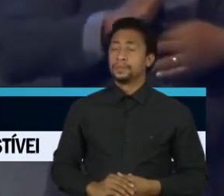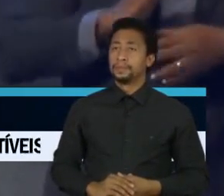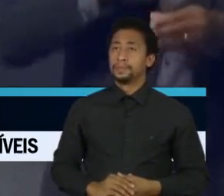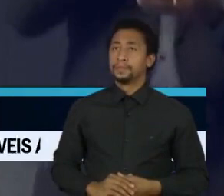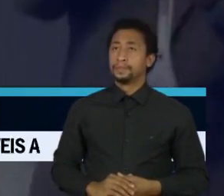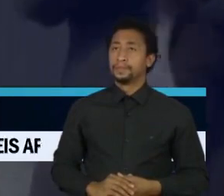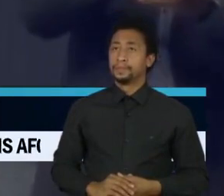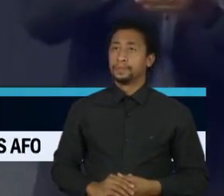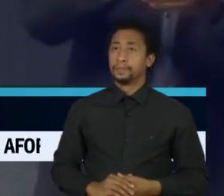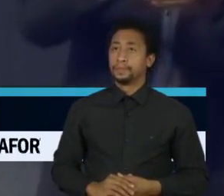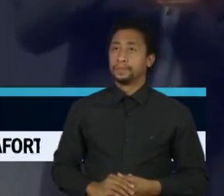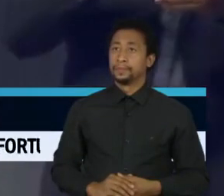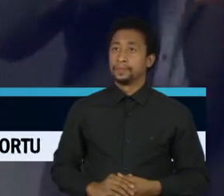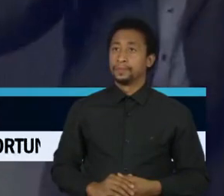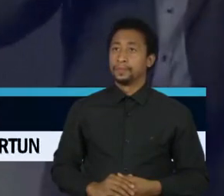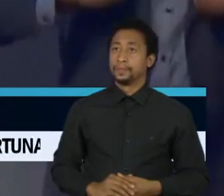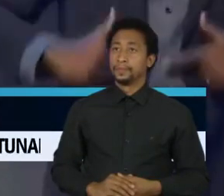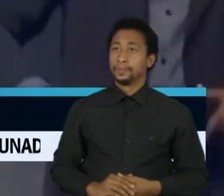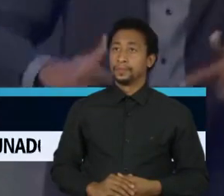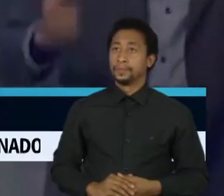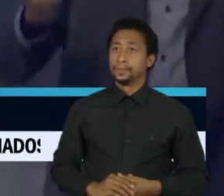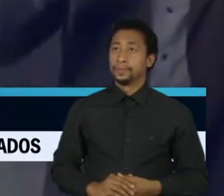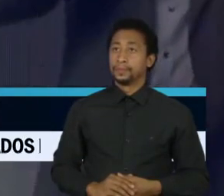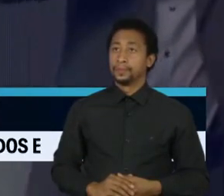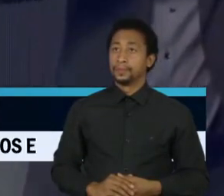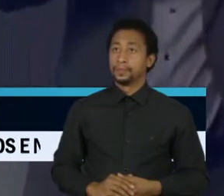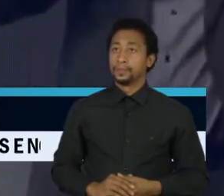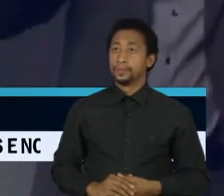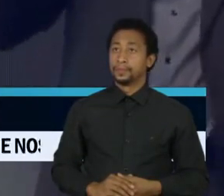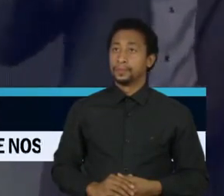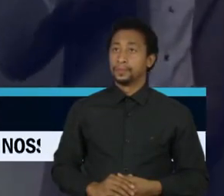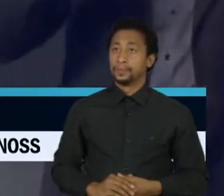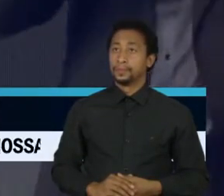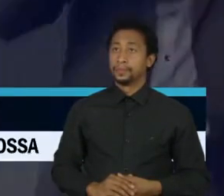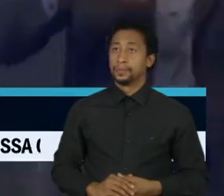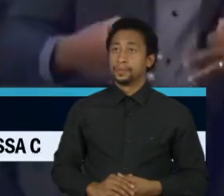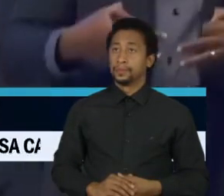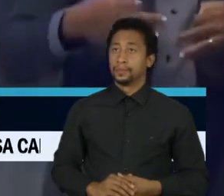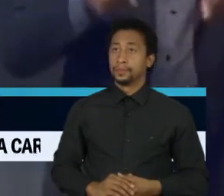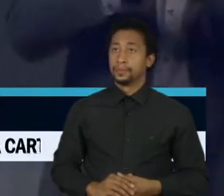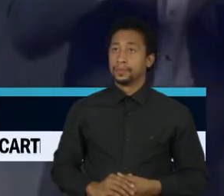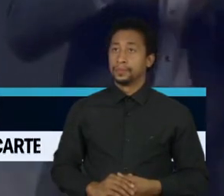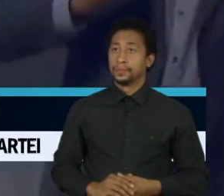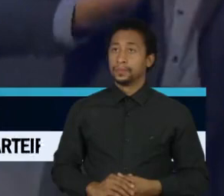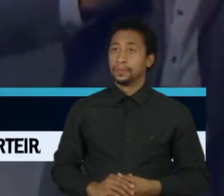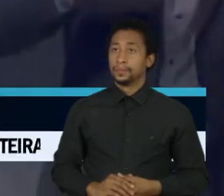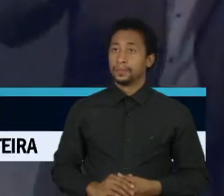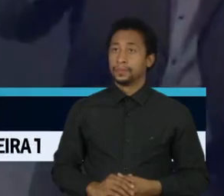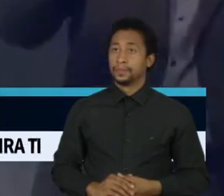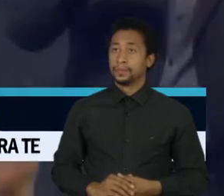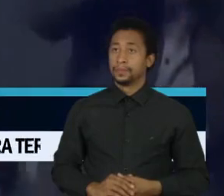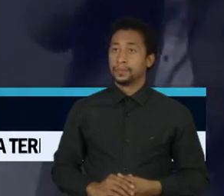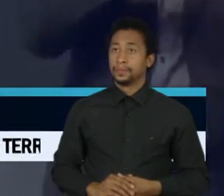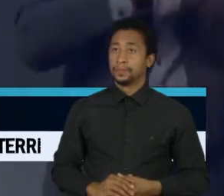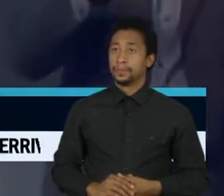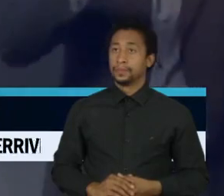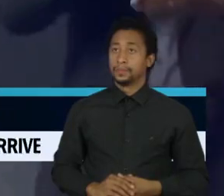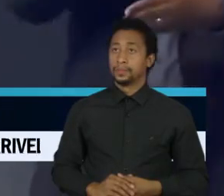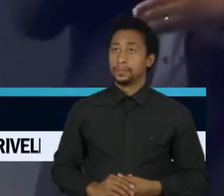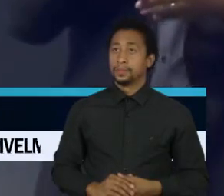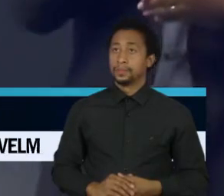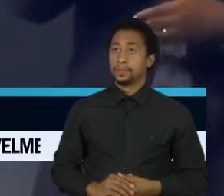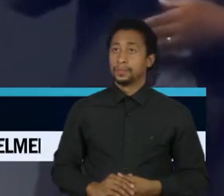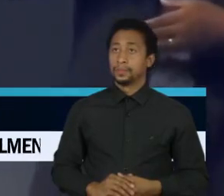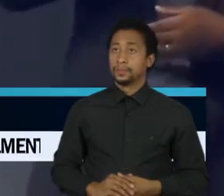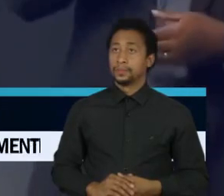eleições limpas, transparentes, por urnas eletrônicas e 19 de dezembro,